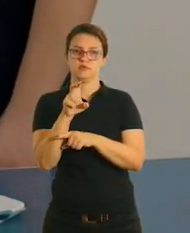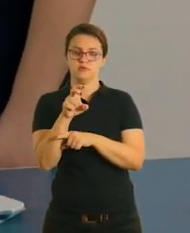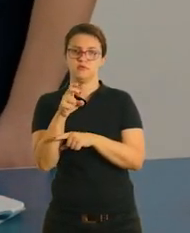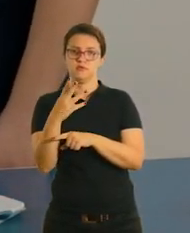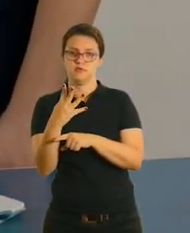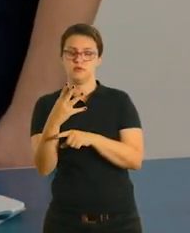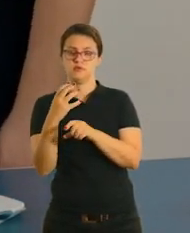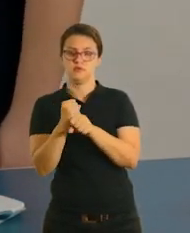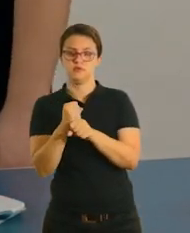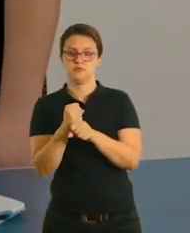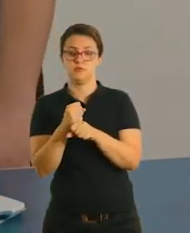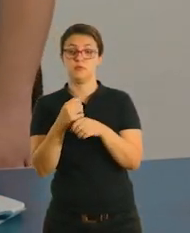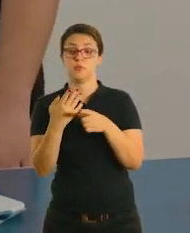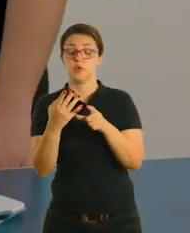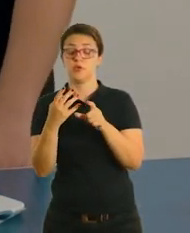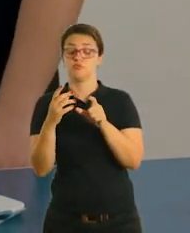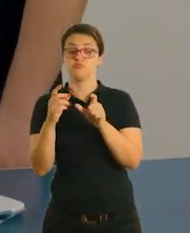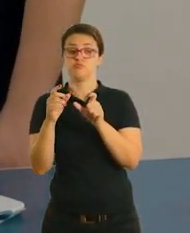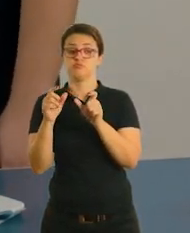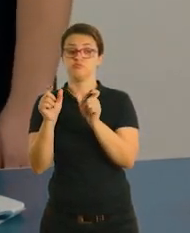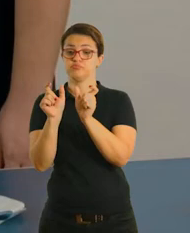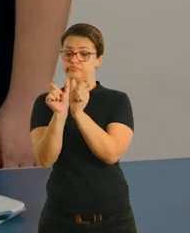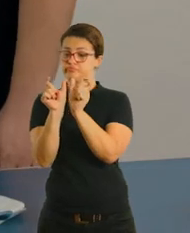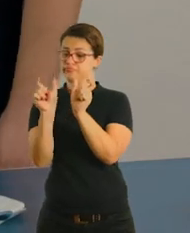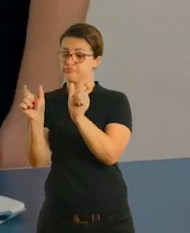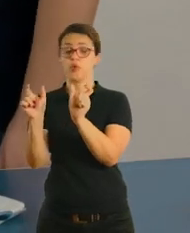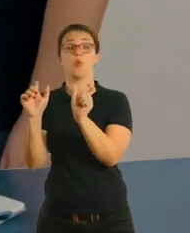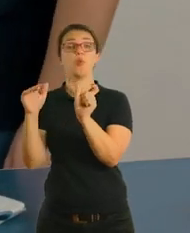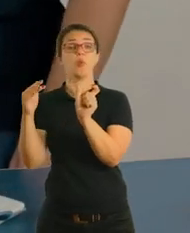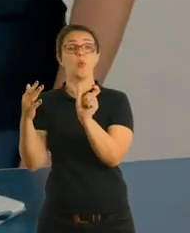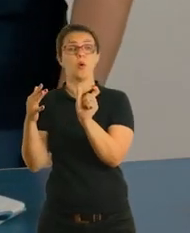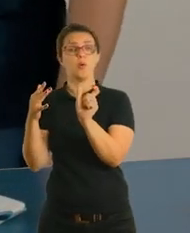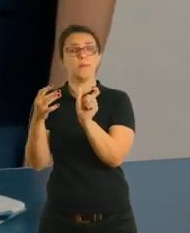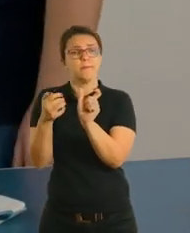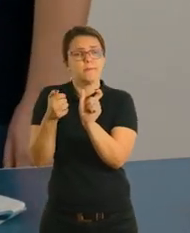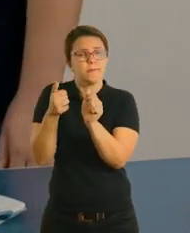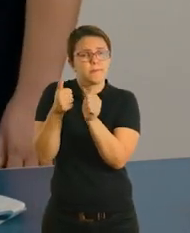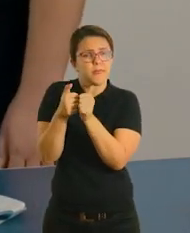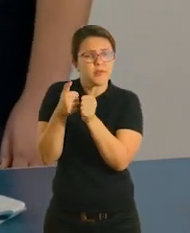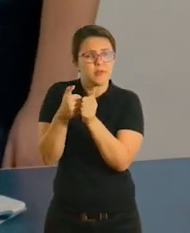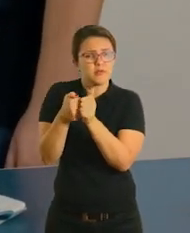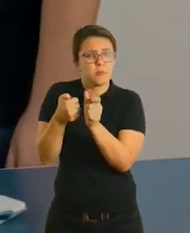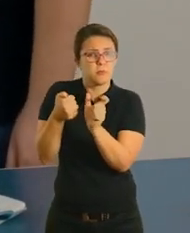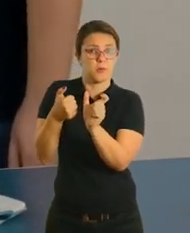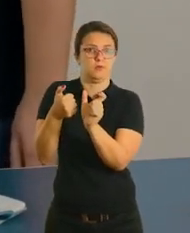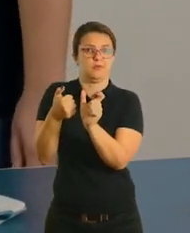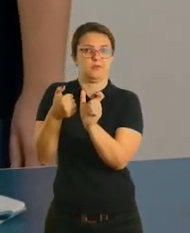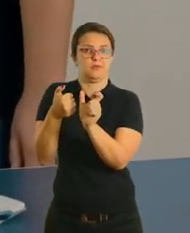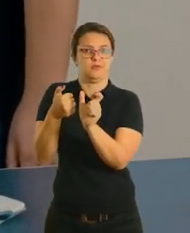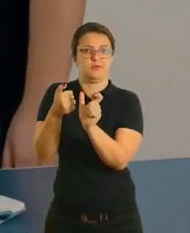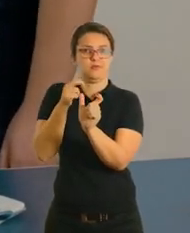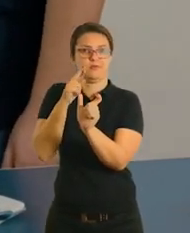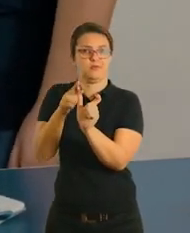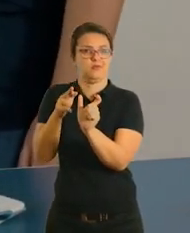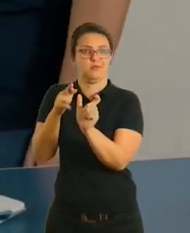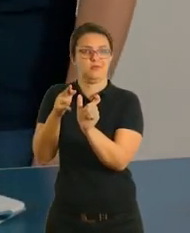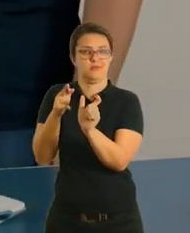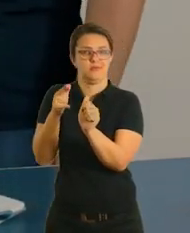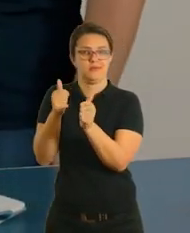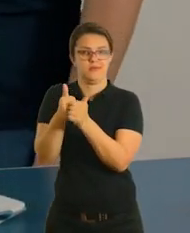254. Qual é dos números que estão aqui na frente que chega mais próximo desse